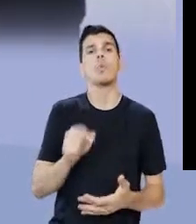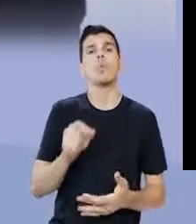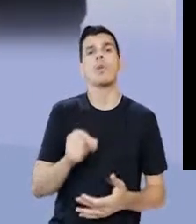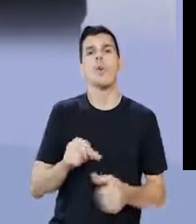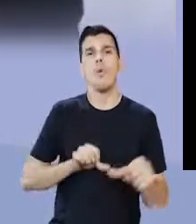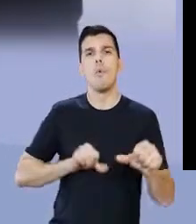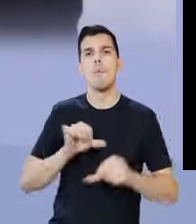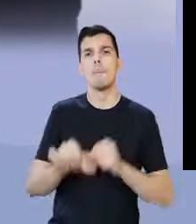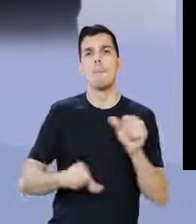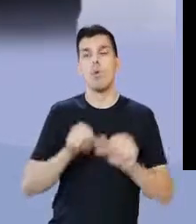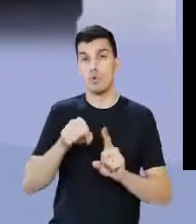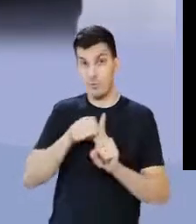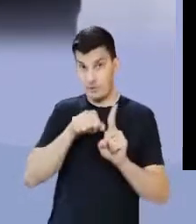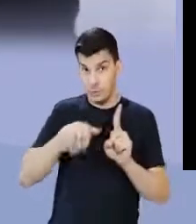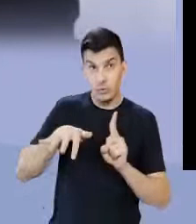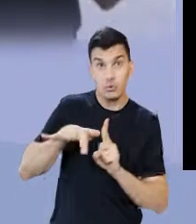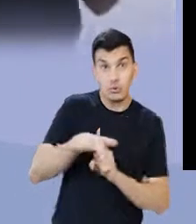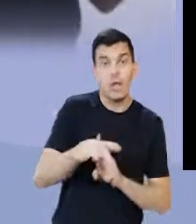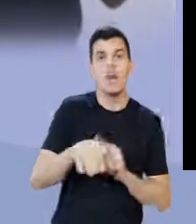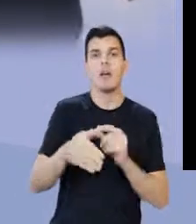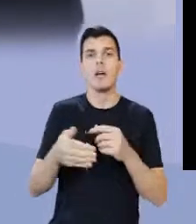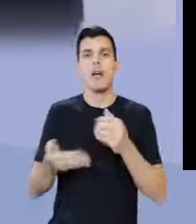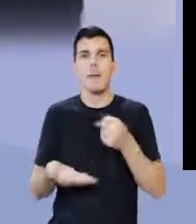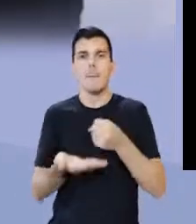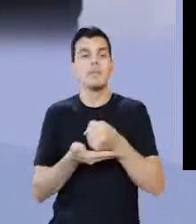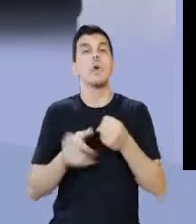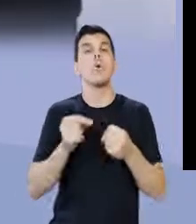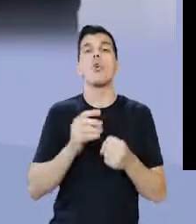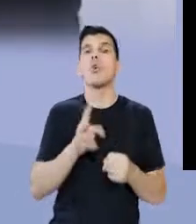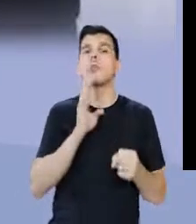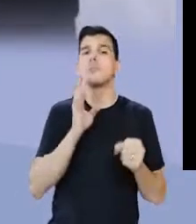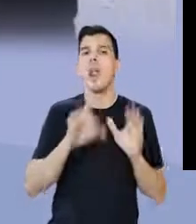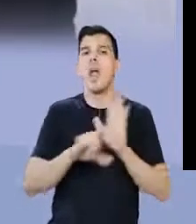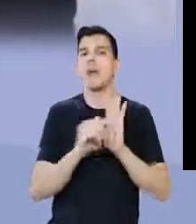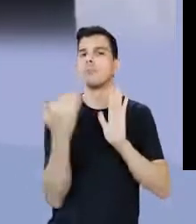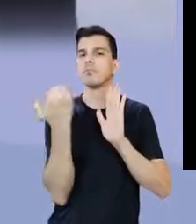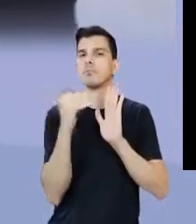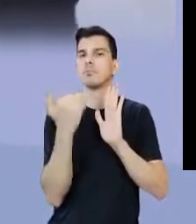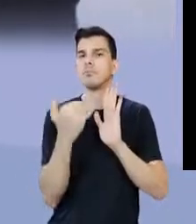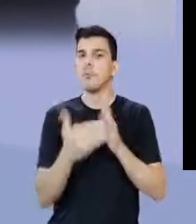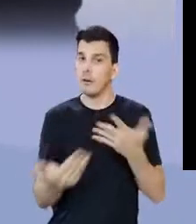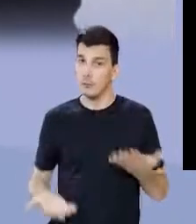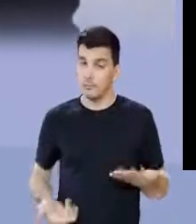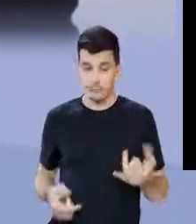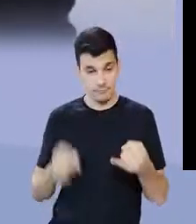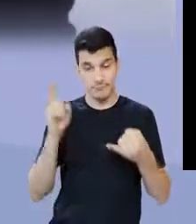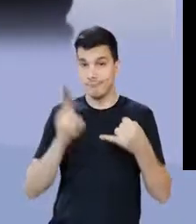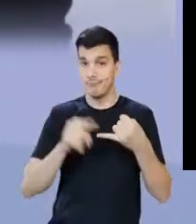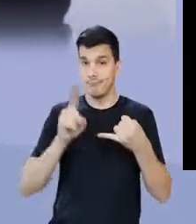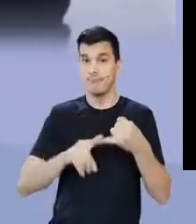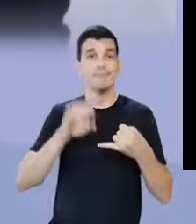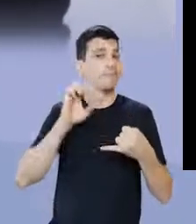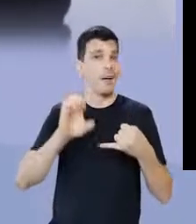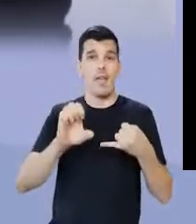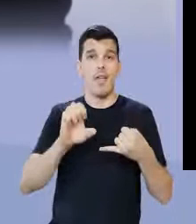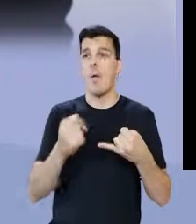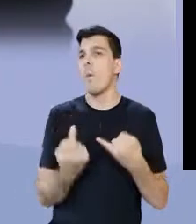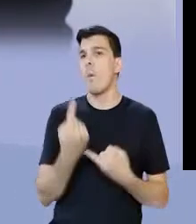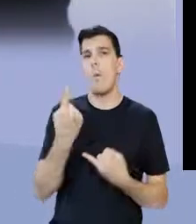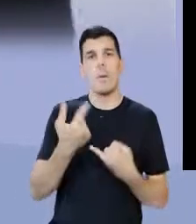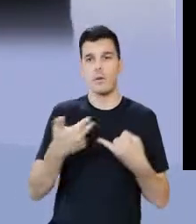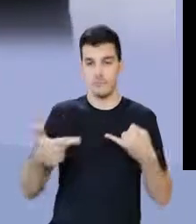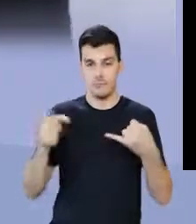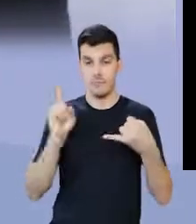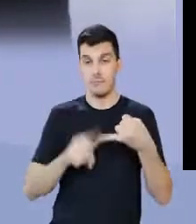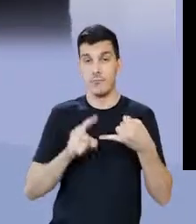reivindicassem, as mudanças sociais, com base no conhecimento das leis, meu aluno, a única alternativa,